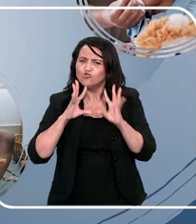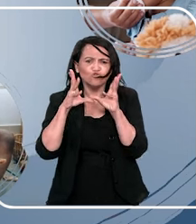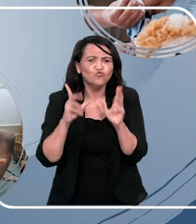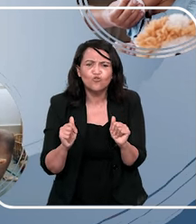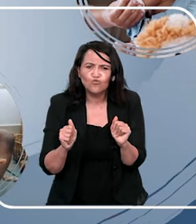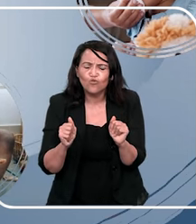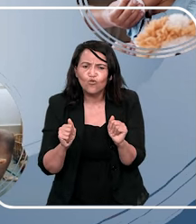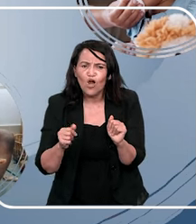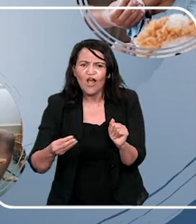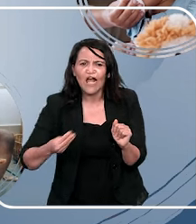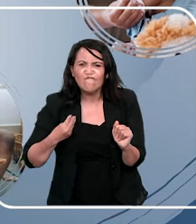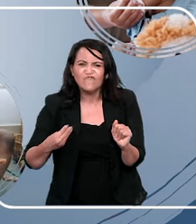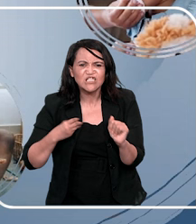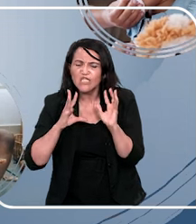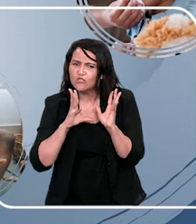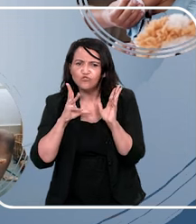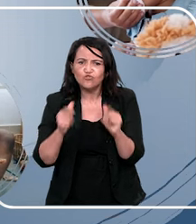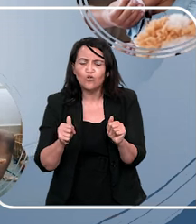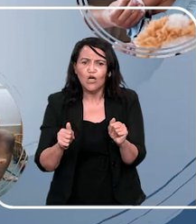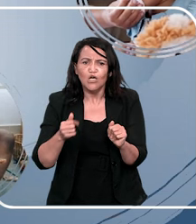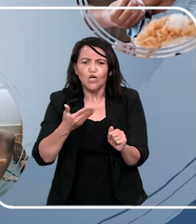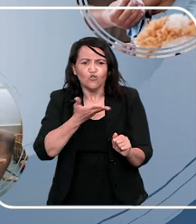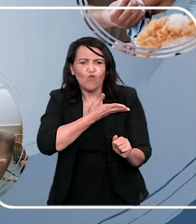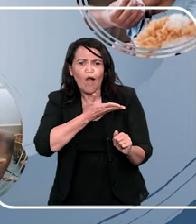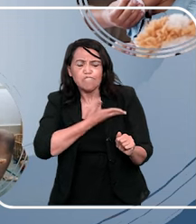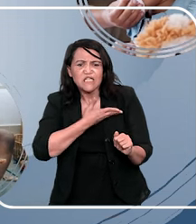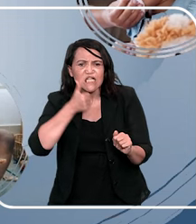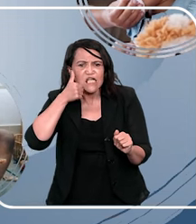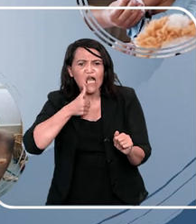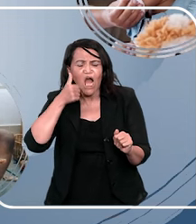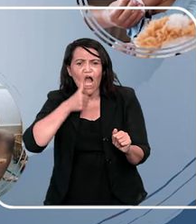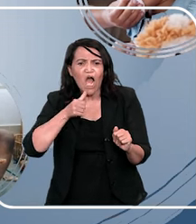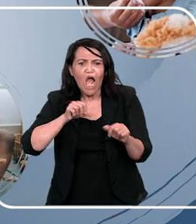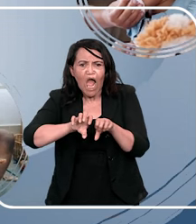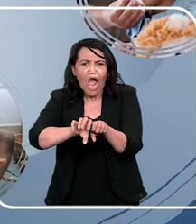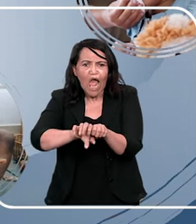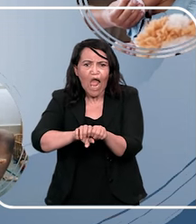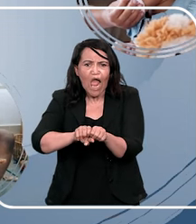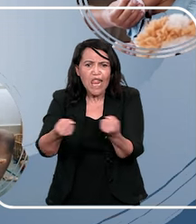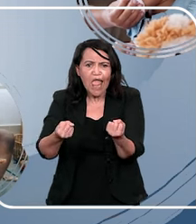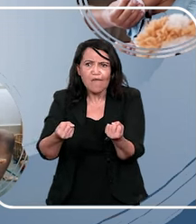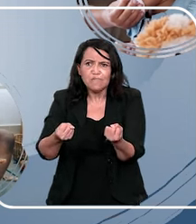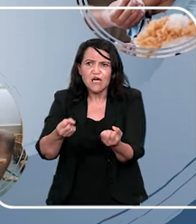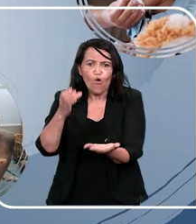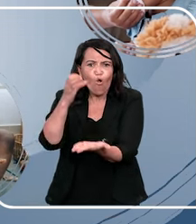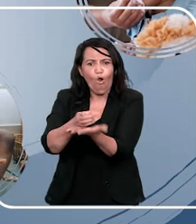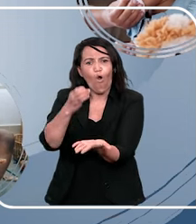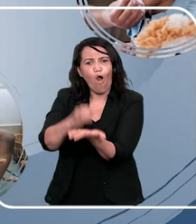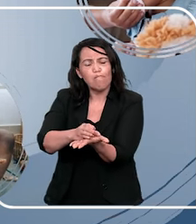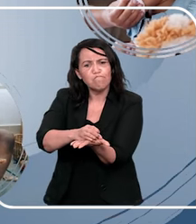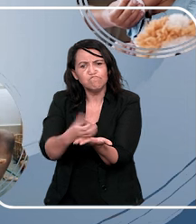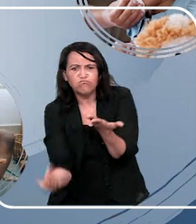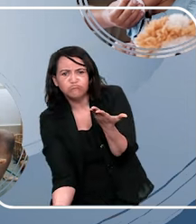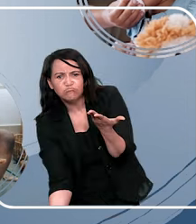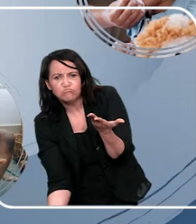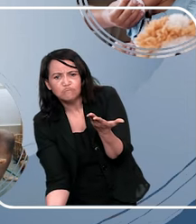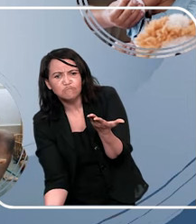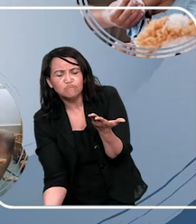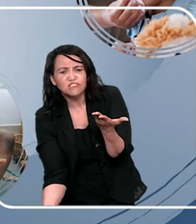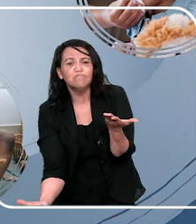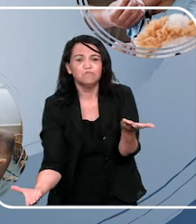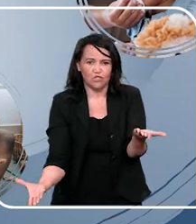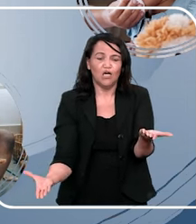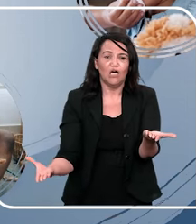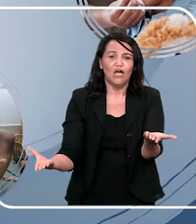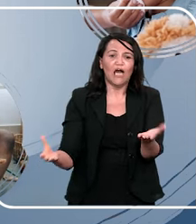só na educação sexual, não. Sua amiga vai na sua casa e quebra o seu copo. A doutora Juliana não é a doutora Juliana,